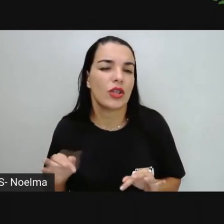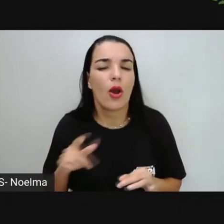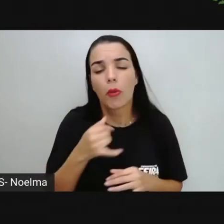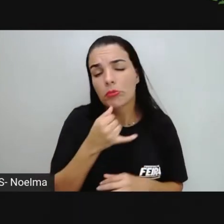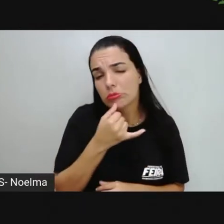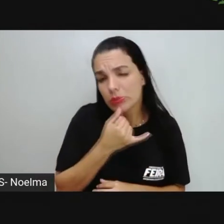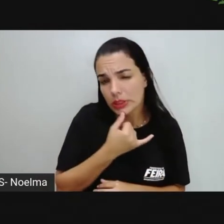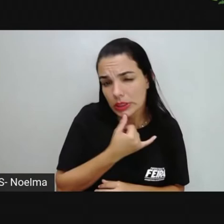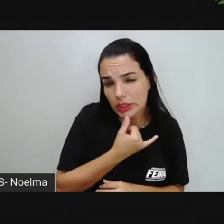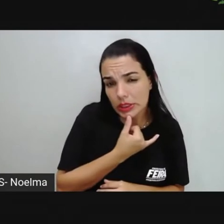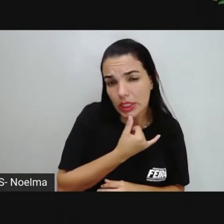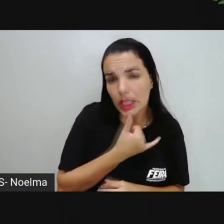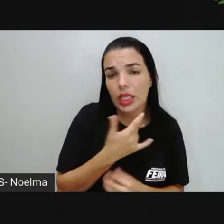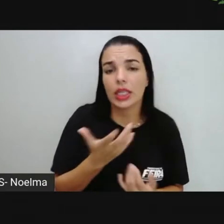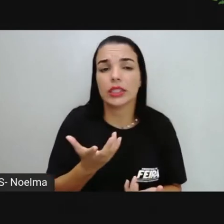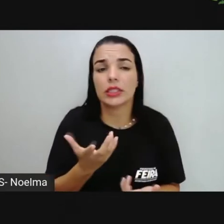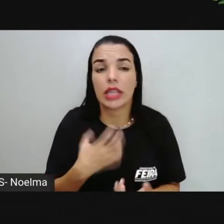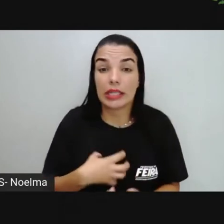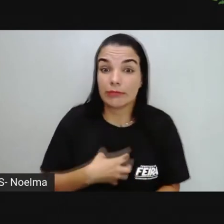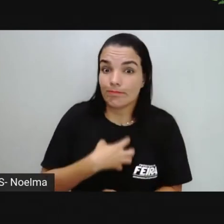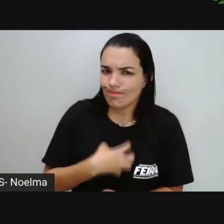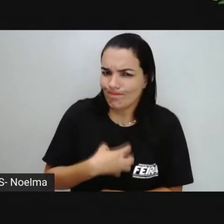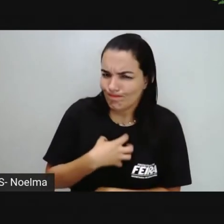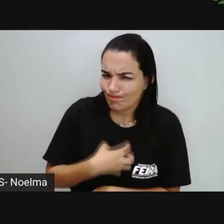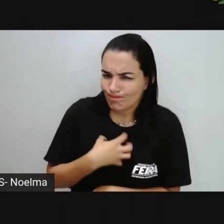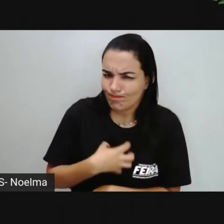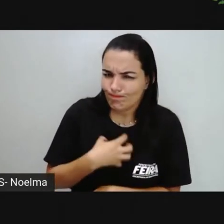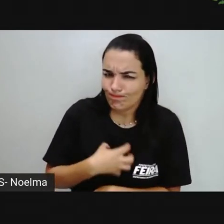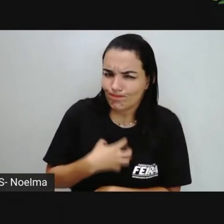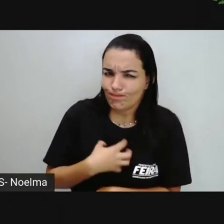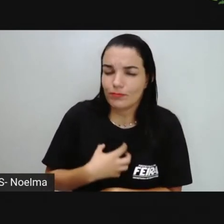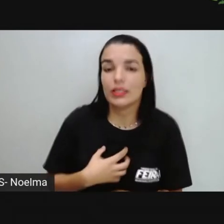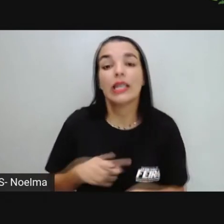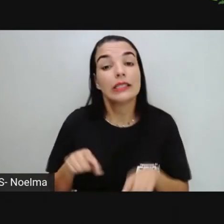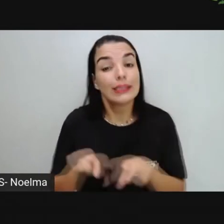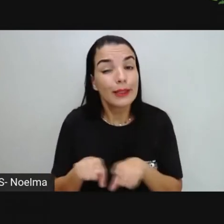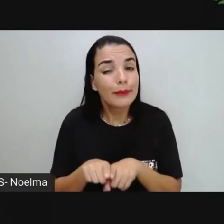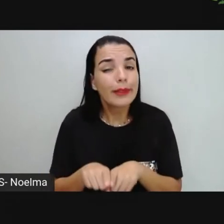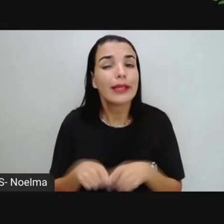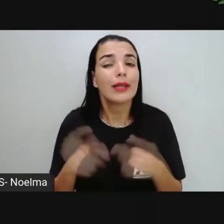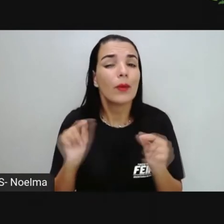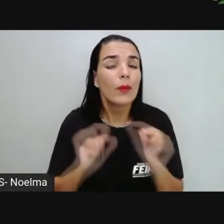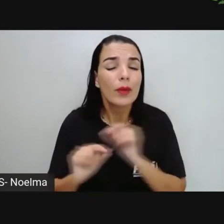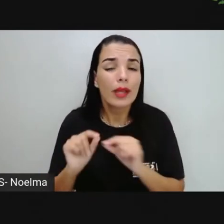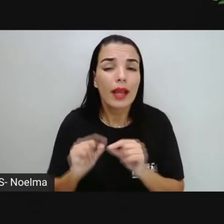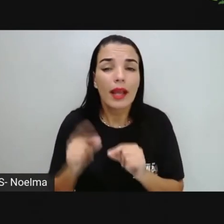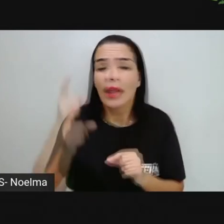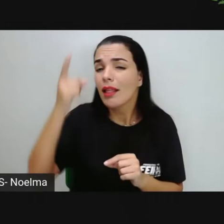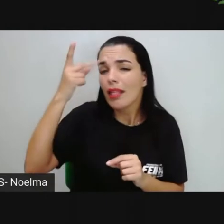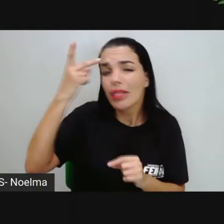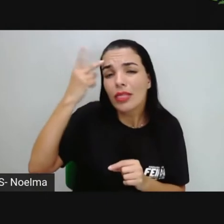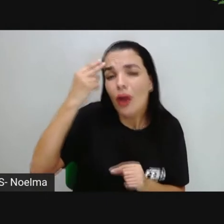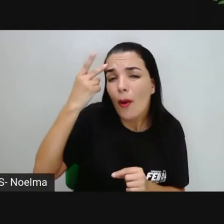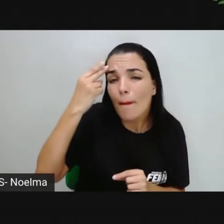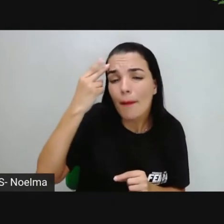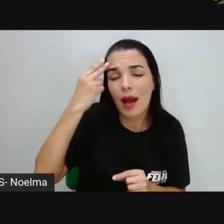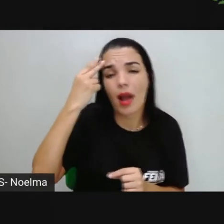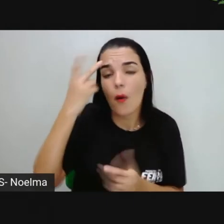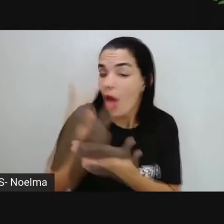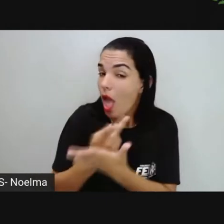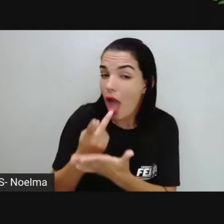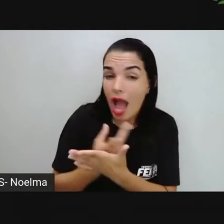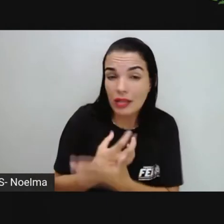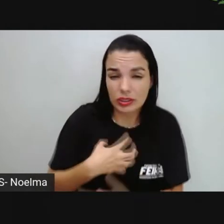tristeza, o sentimento de raiva, é algo comum e não é errado sentir. Não é